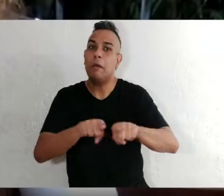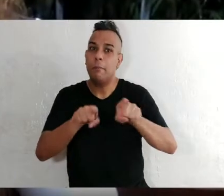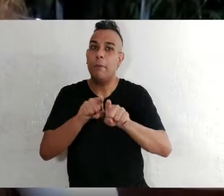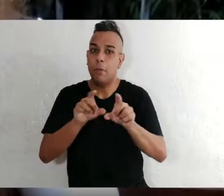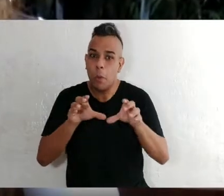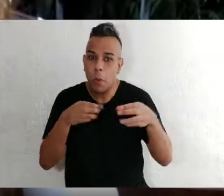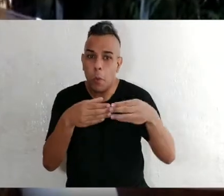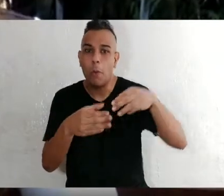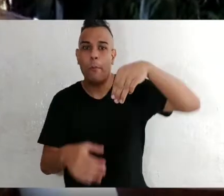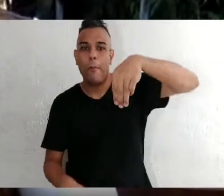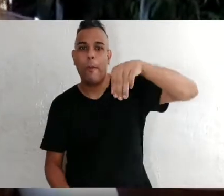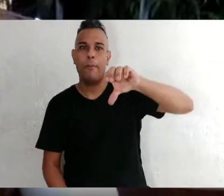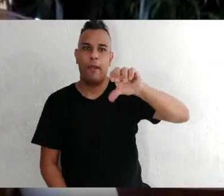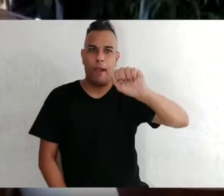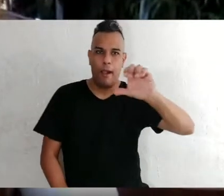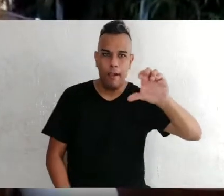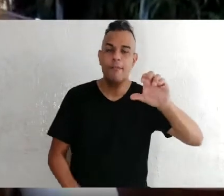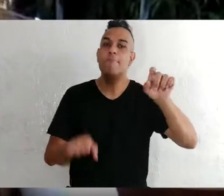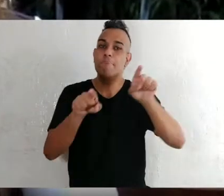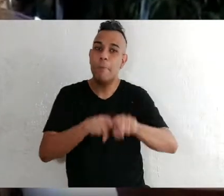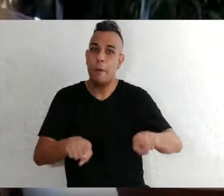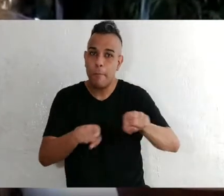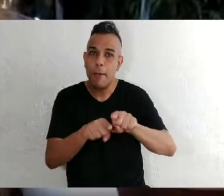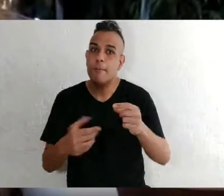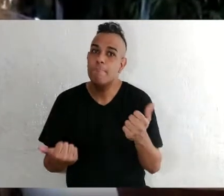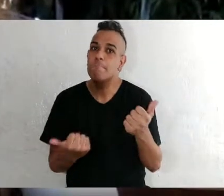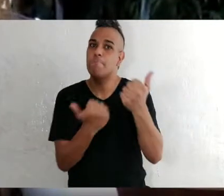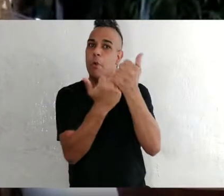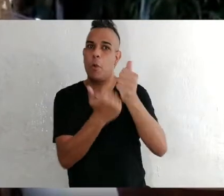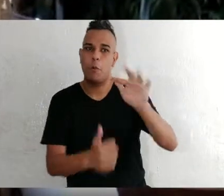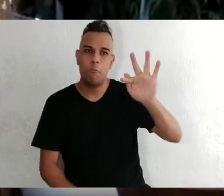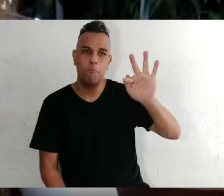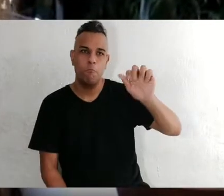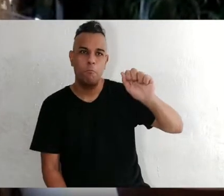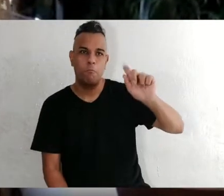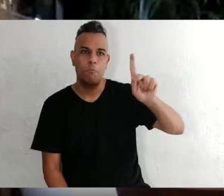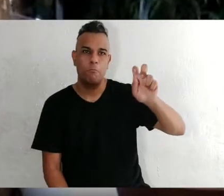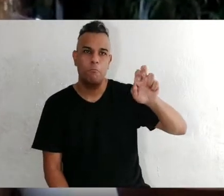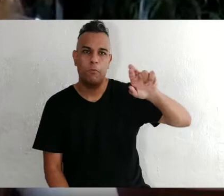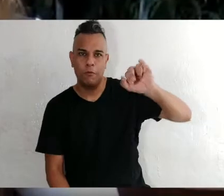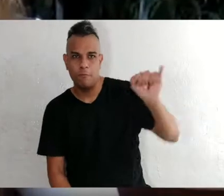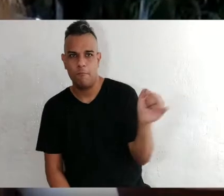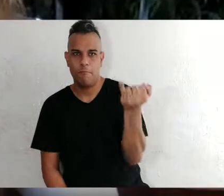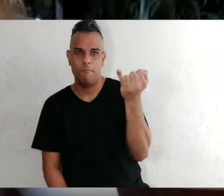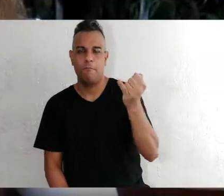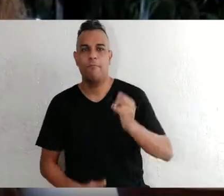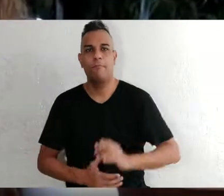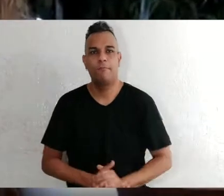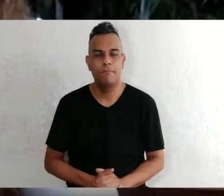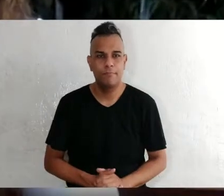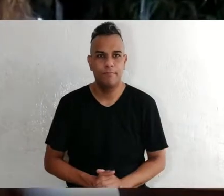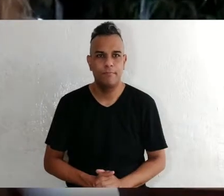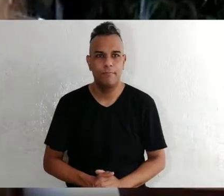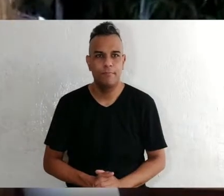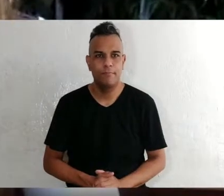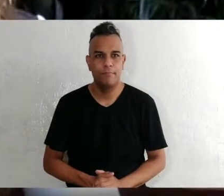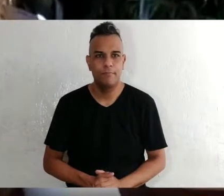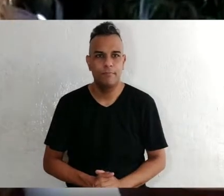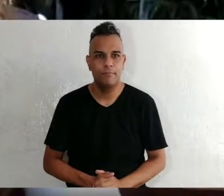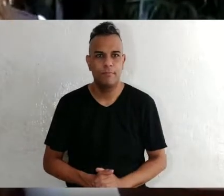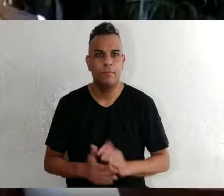Grupo MCCAC e da Fundação CCERJ, com apoio da Fundação de Amparo à Pesquisa do Estado do Rio de Janeiro, FAPERJ.